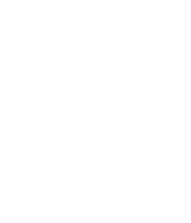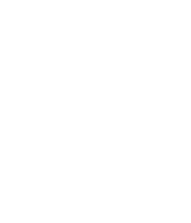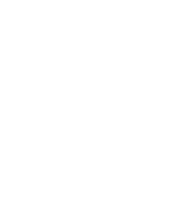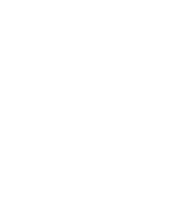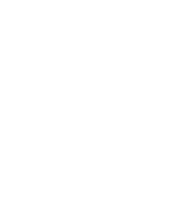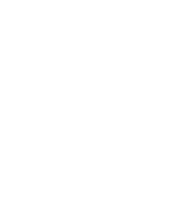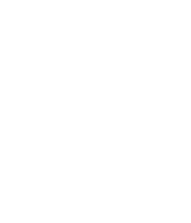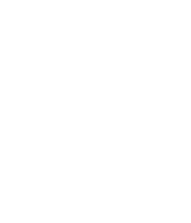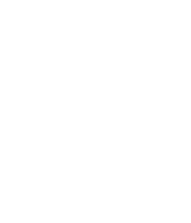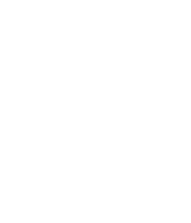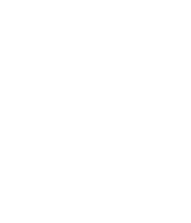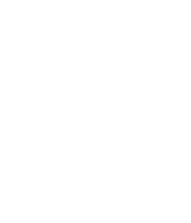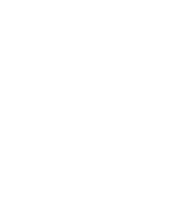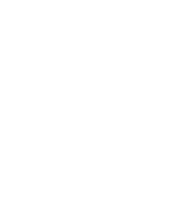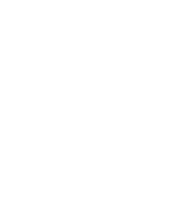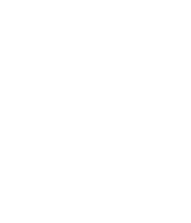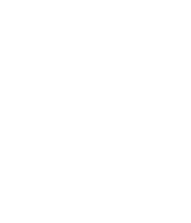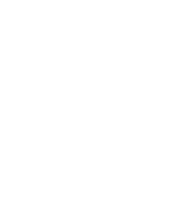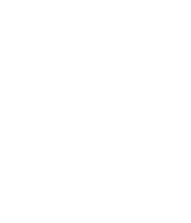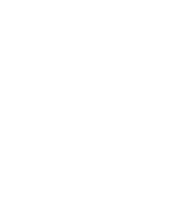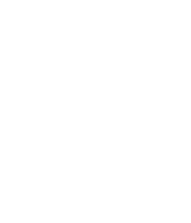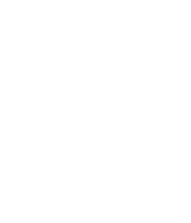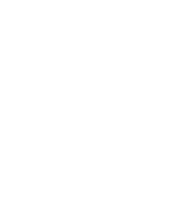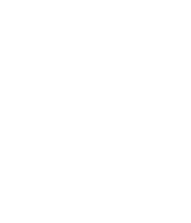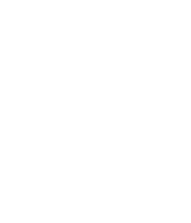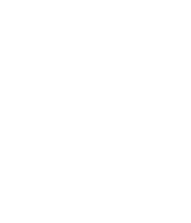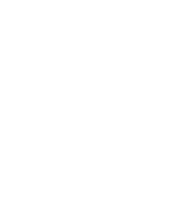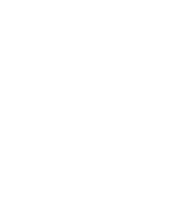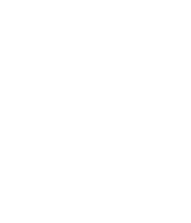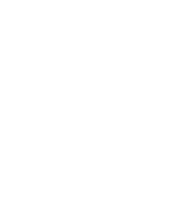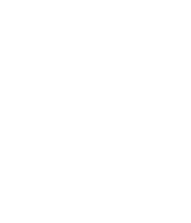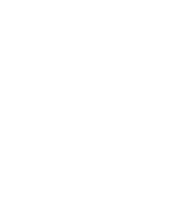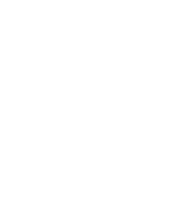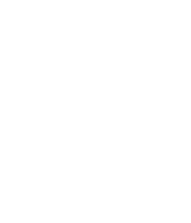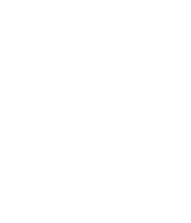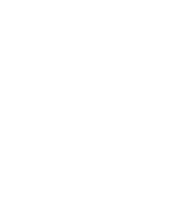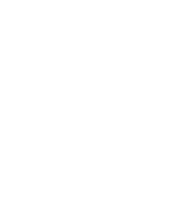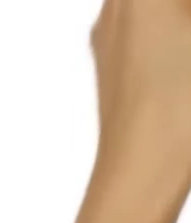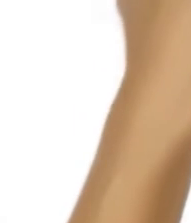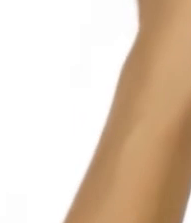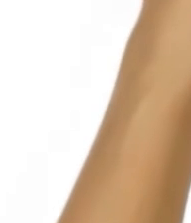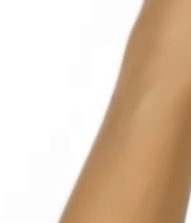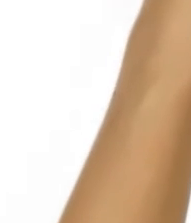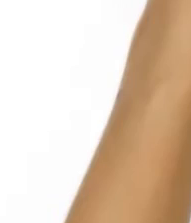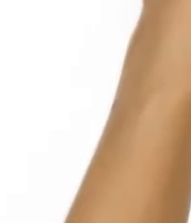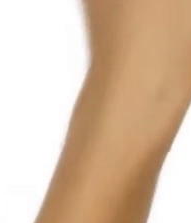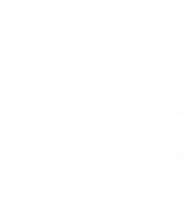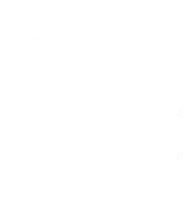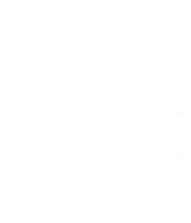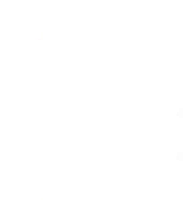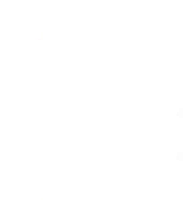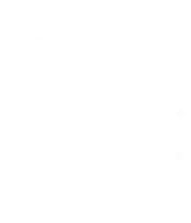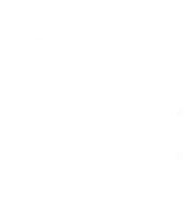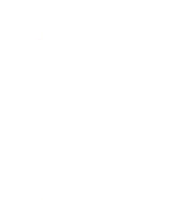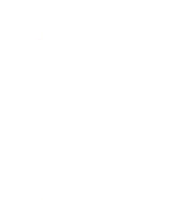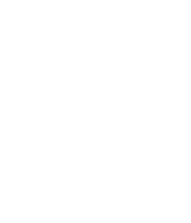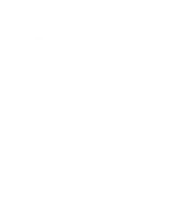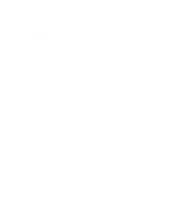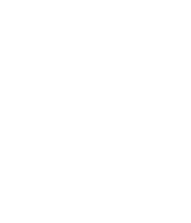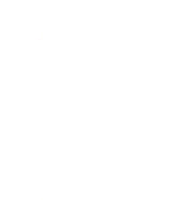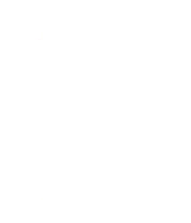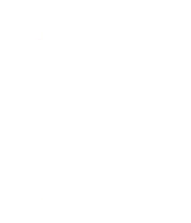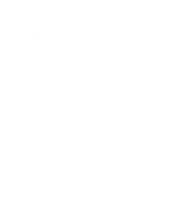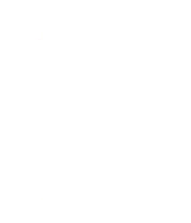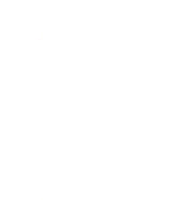Shakespeare morreu em 1616, no âge de 52. Mas seus plays ainda estão performadas hoje e amazam as